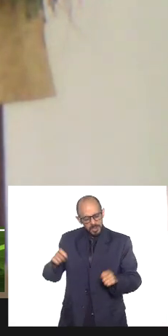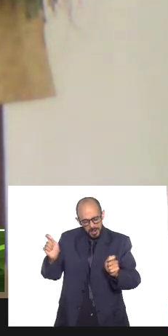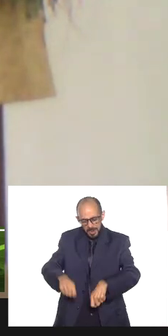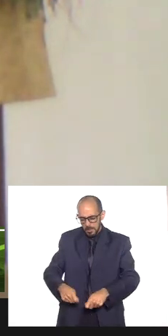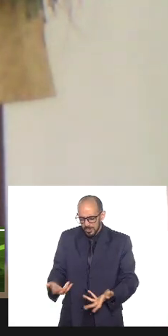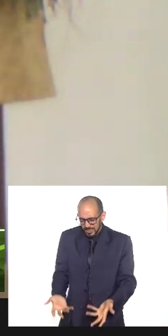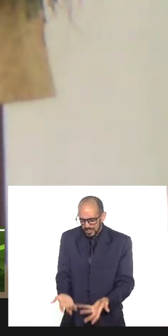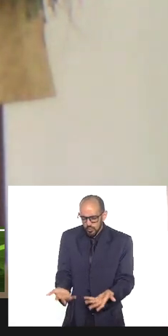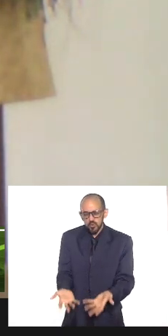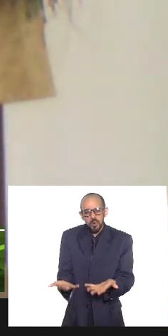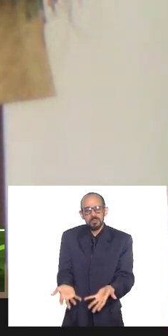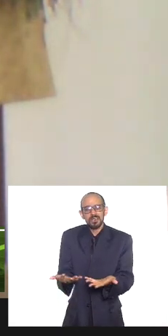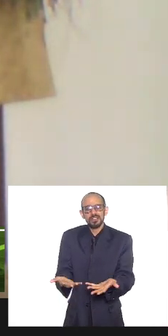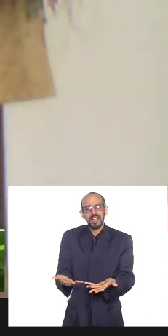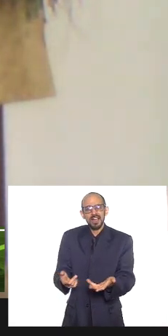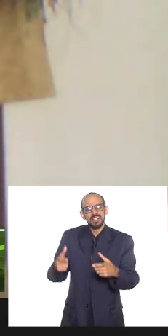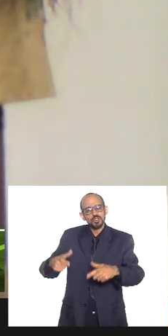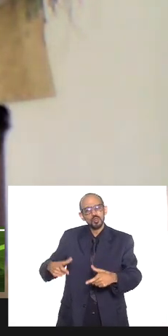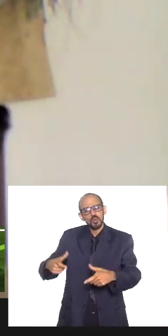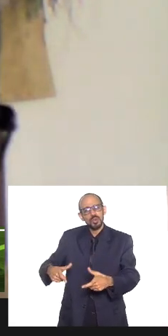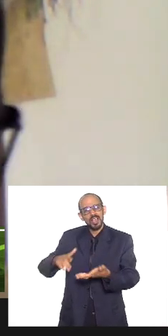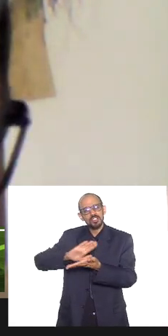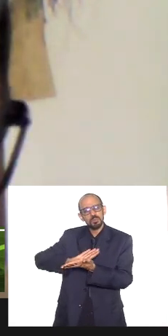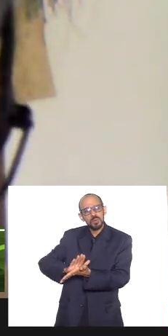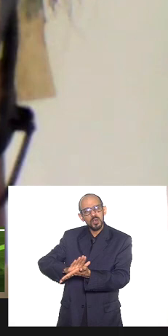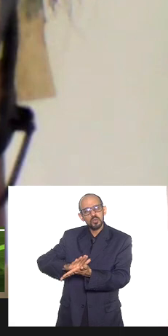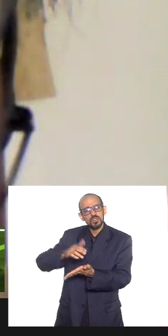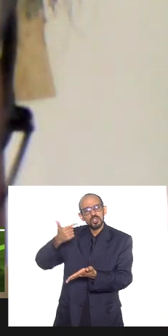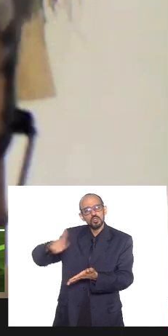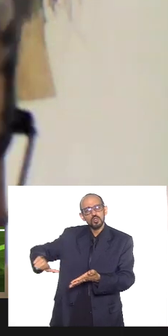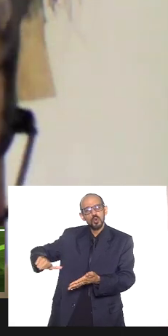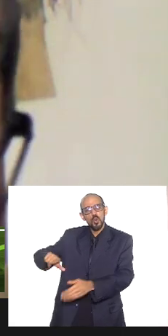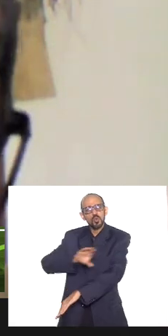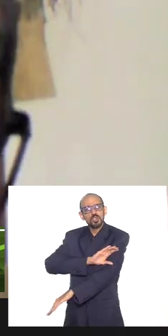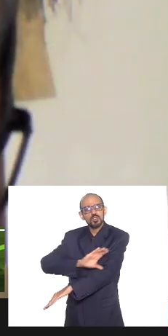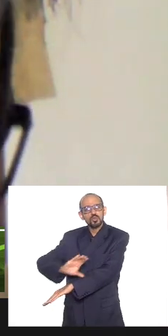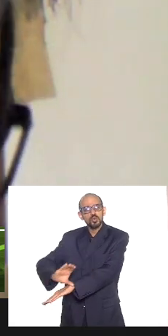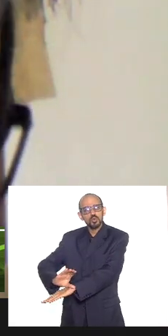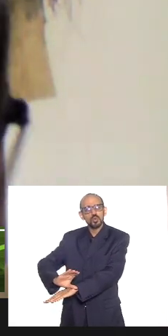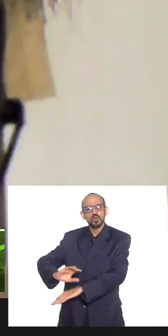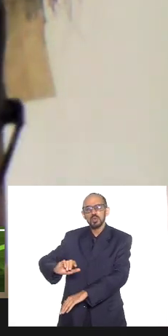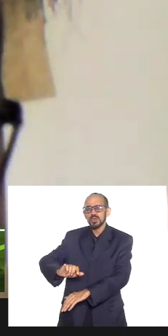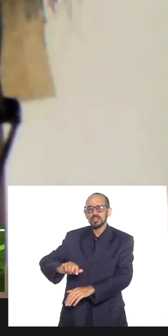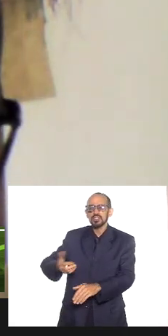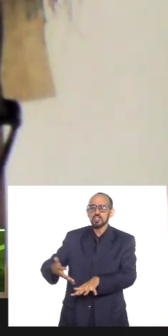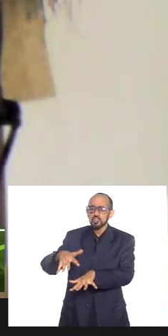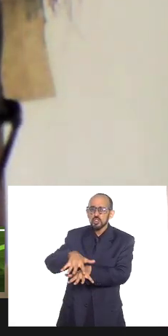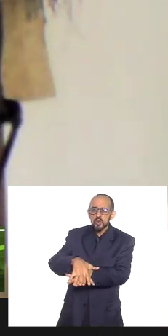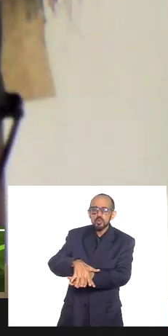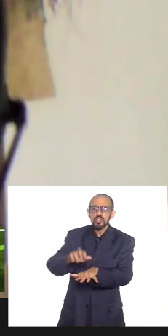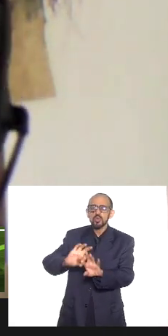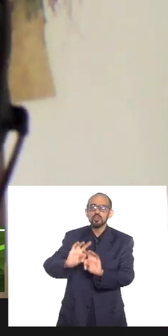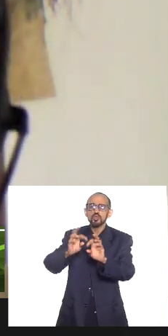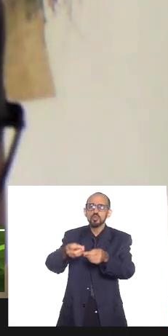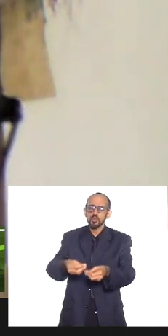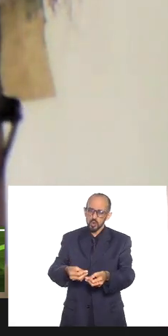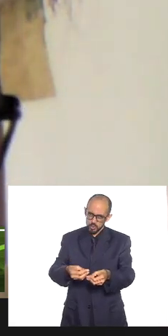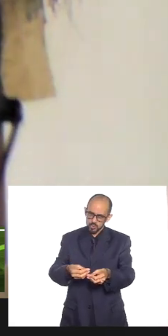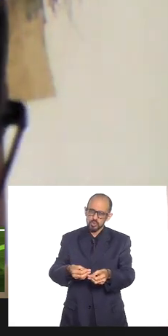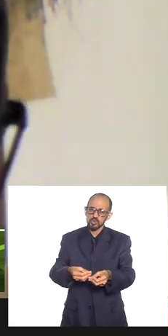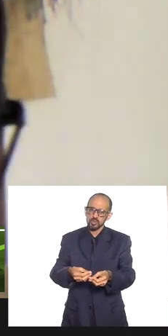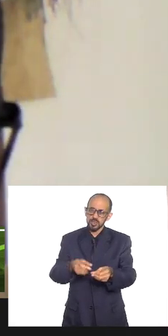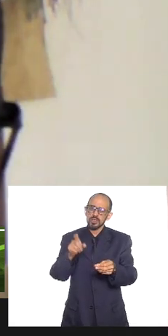esse lugar de xenofilia né de inclusão incondicional de todos e de todas que são